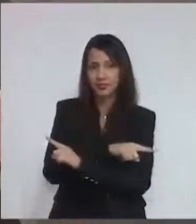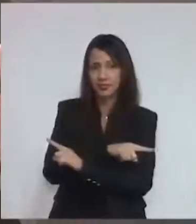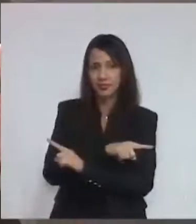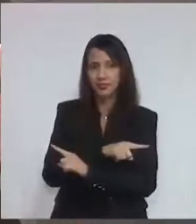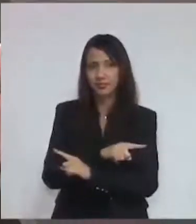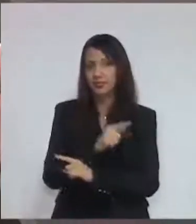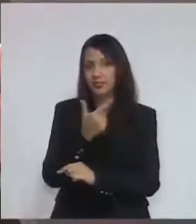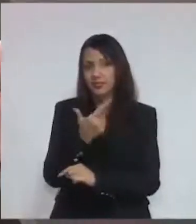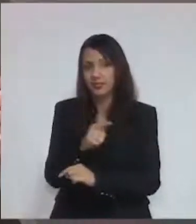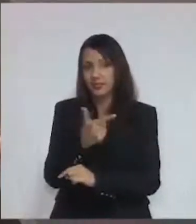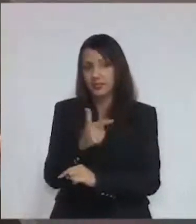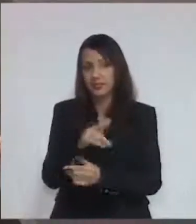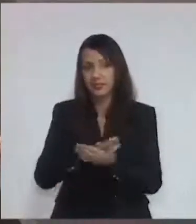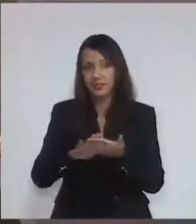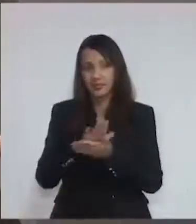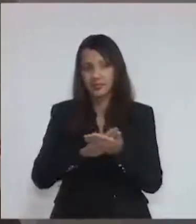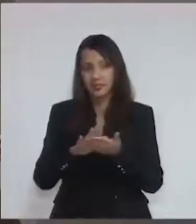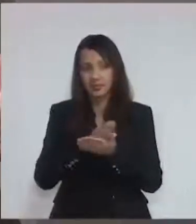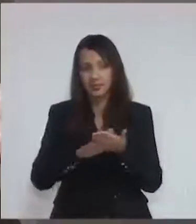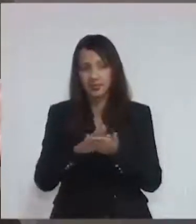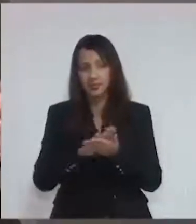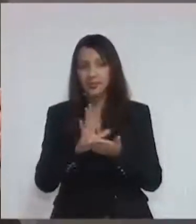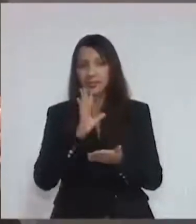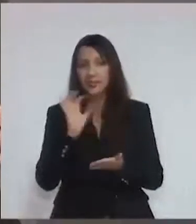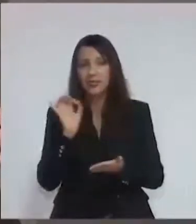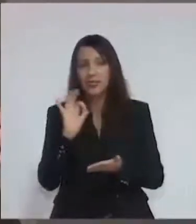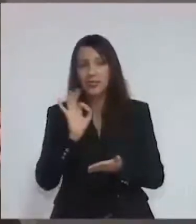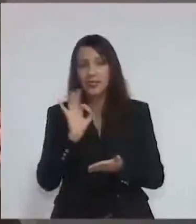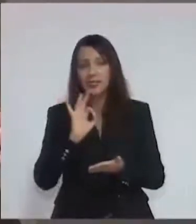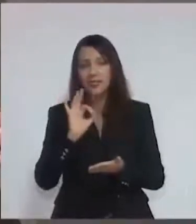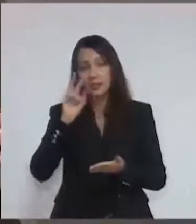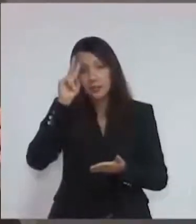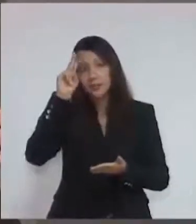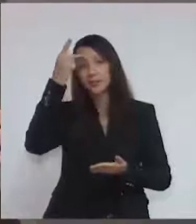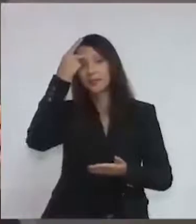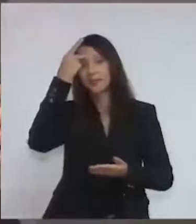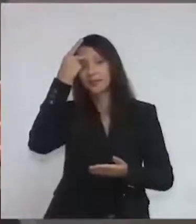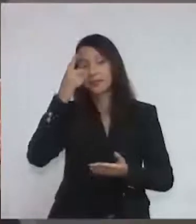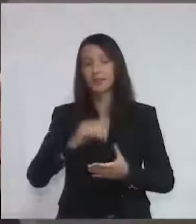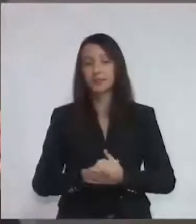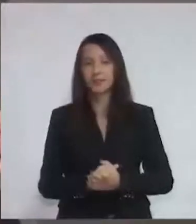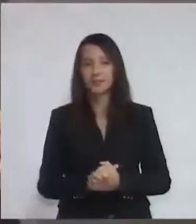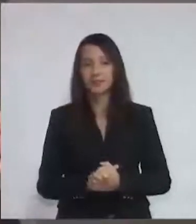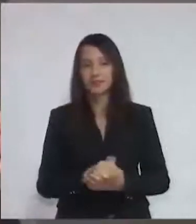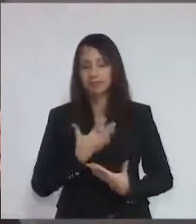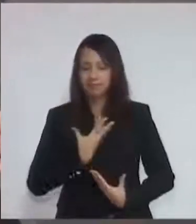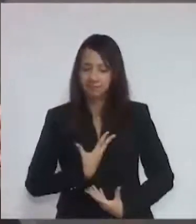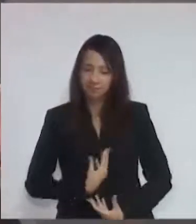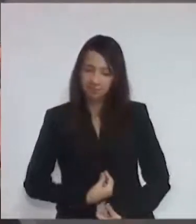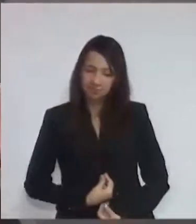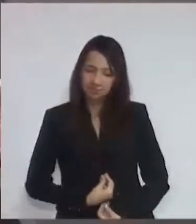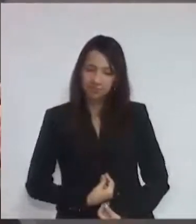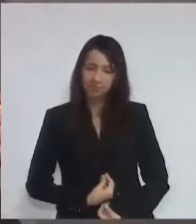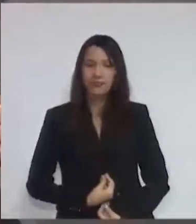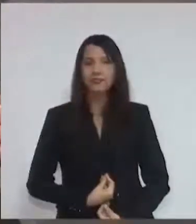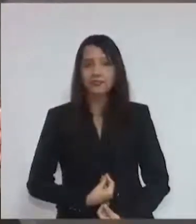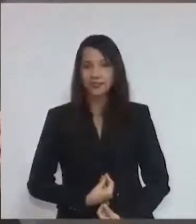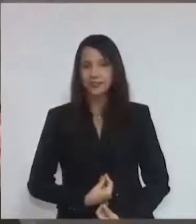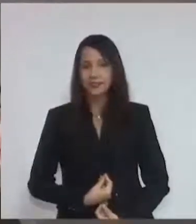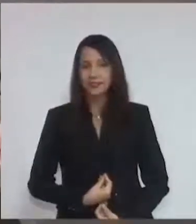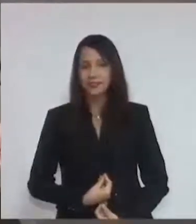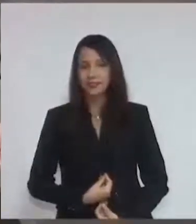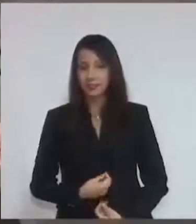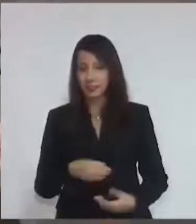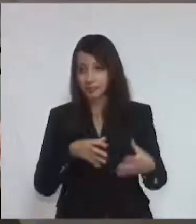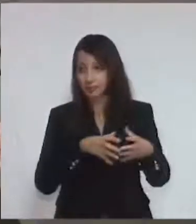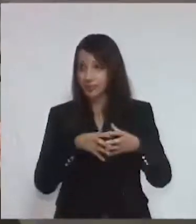não tinham conhecimento nenhum de nenhum tipo de mudança. Isso me entristece, porque, quando nós fomos cobrar,